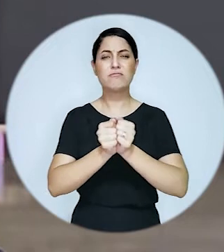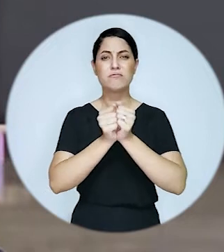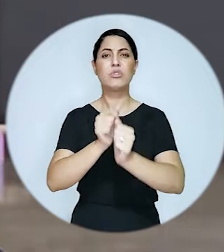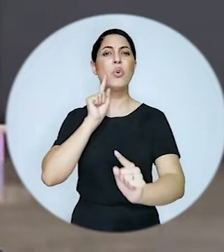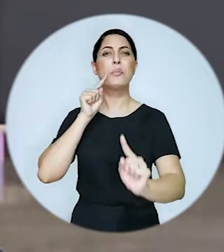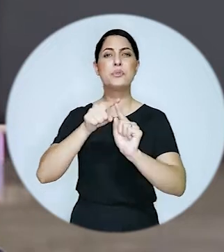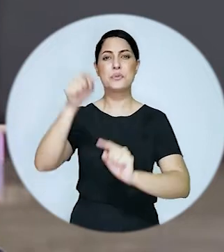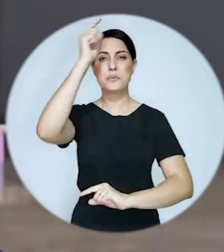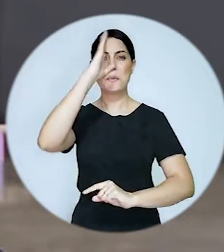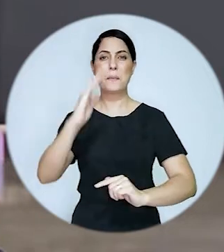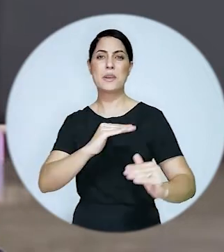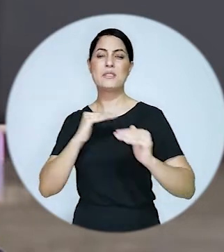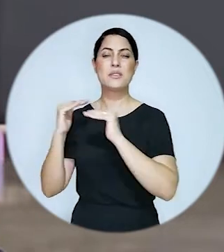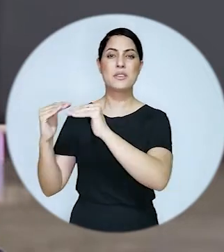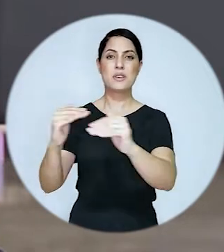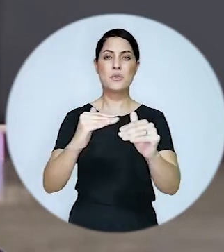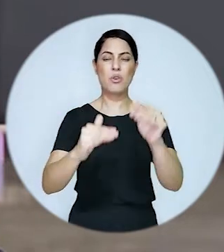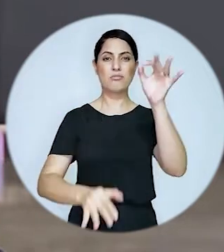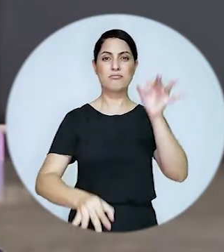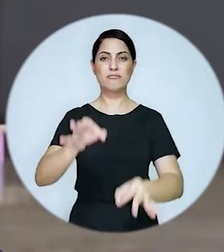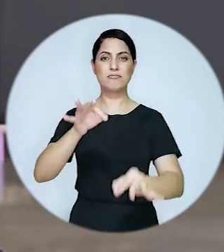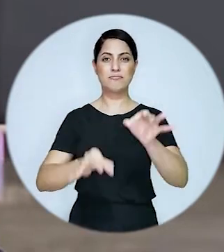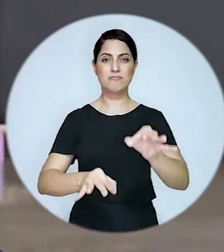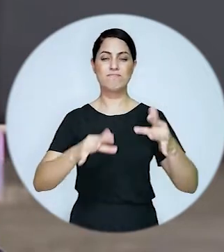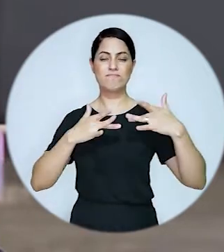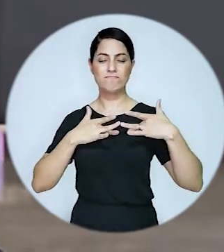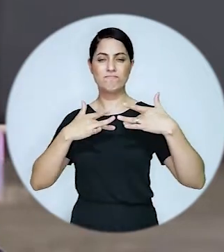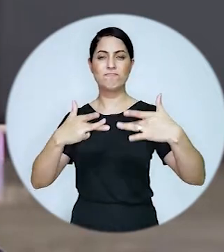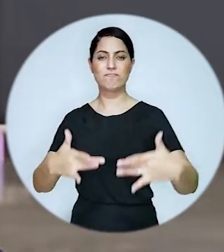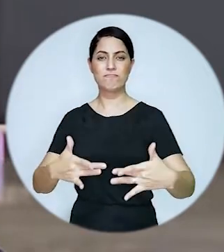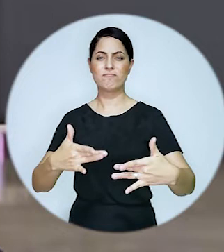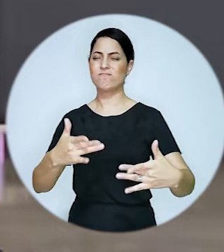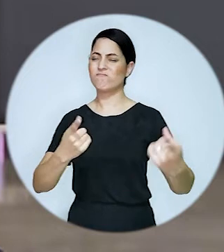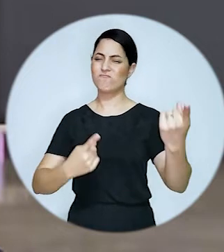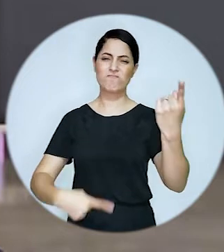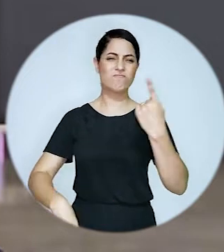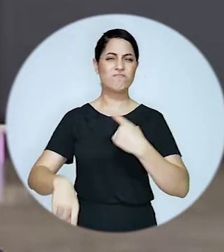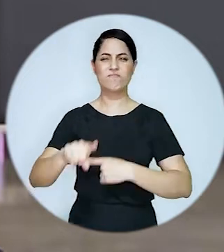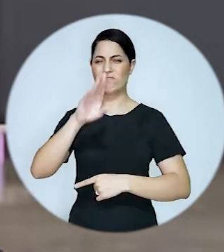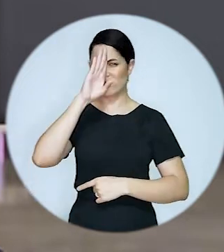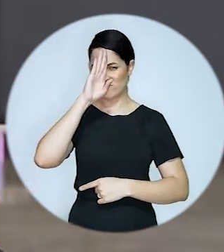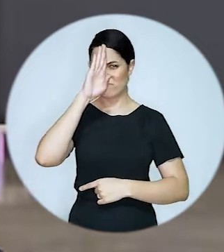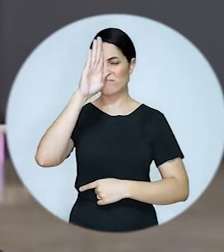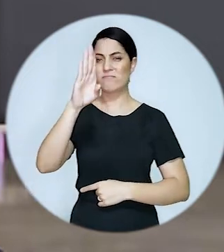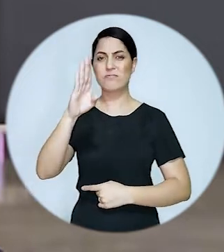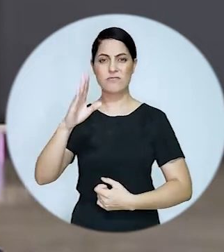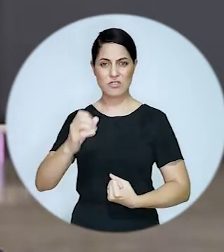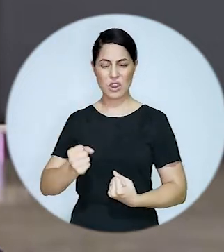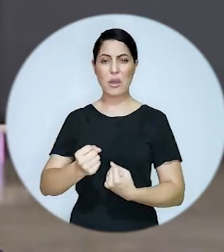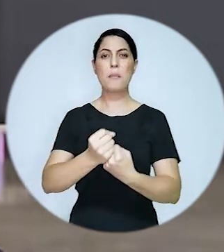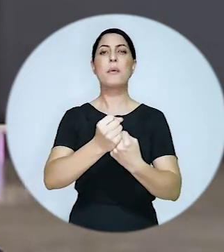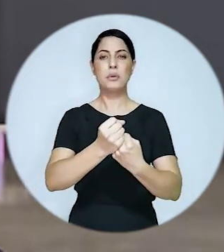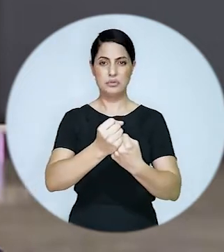De mãos dadas por um Brasil igual, justo, solidário e, sobretudo,